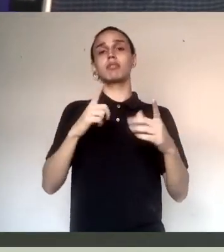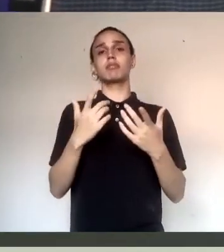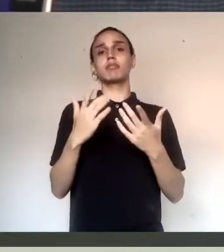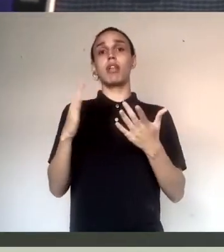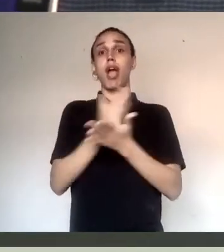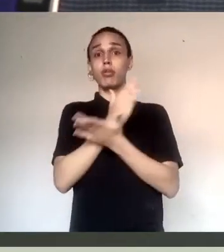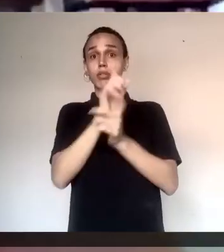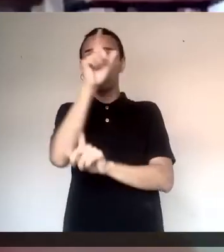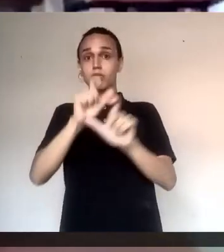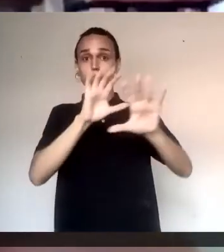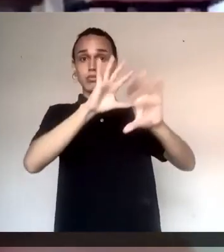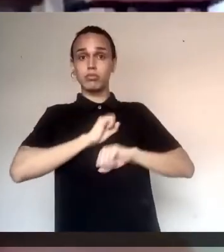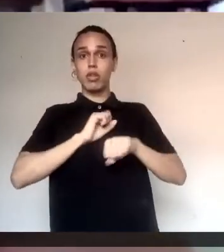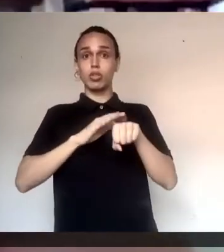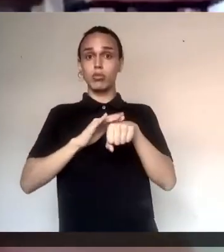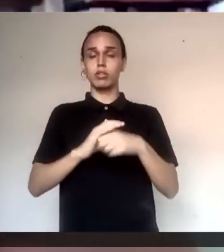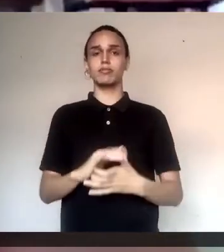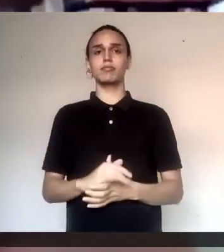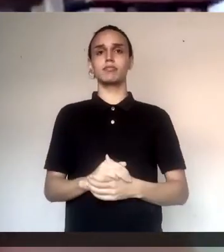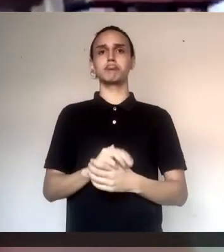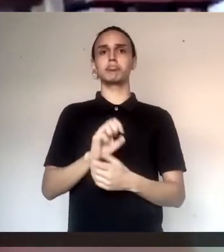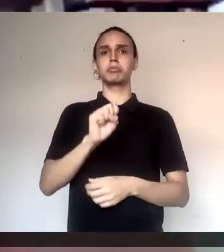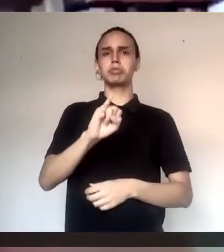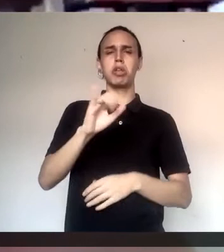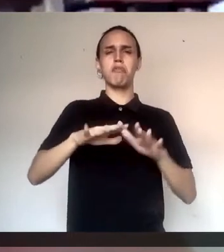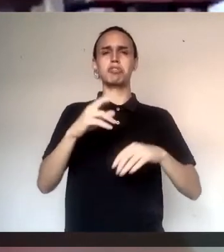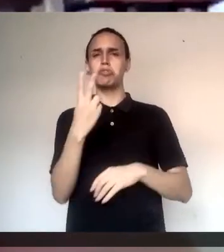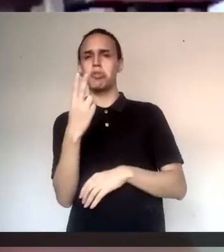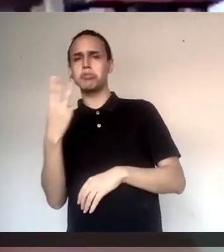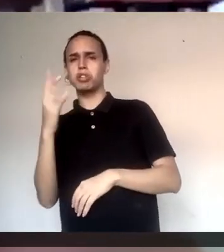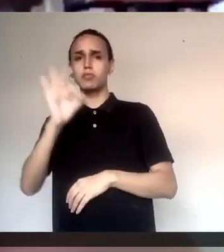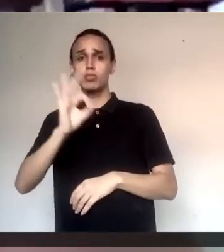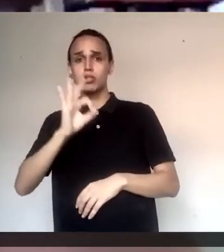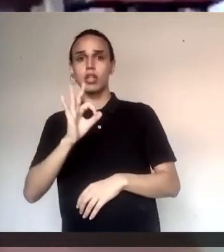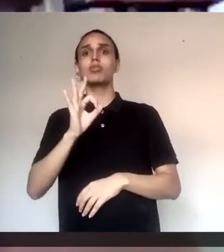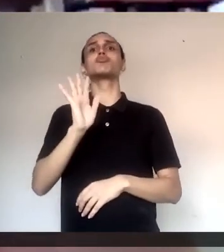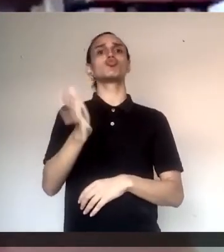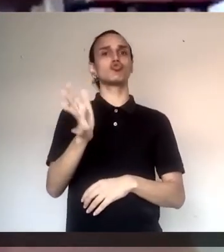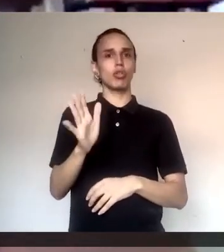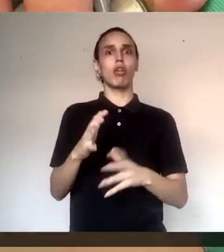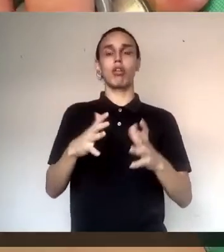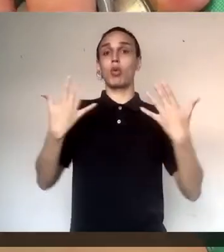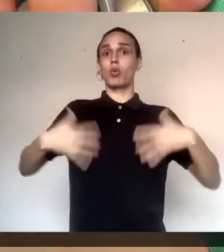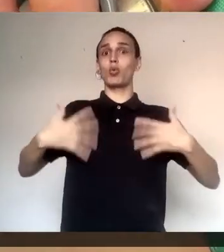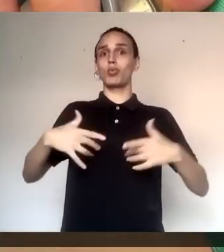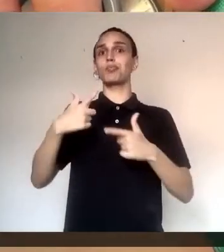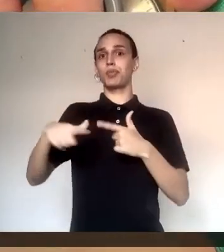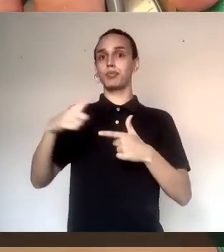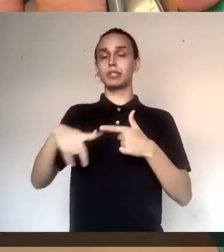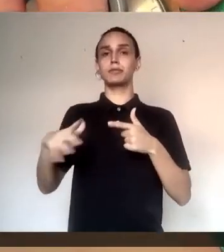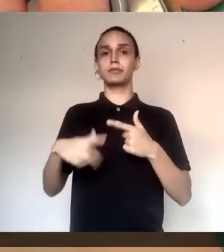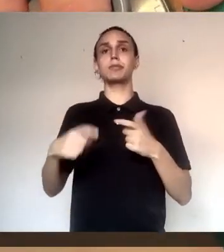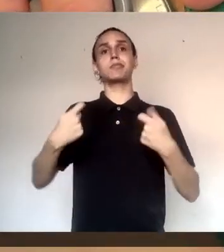processo de reabilitação. Mas com essa quantidade de doenças que a gente teve, se a gente tiver 2%, 3% com esse processo,